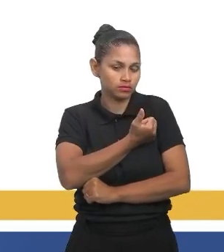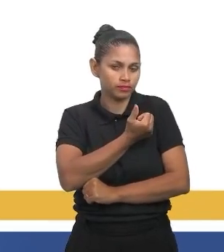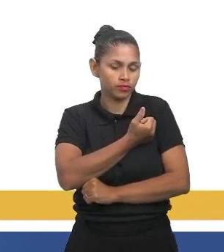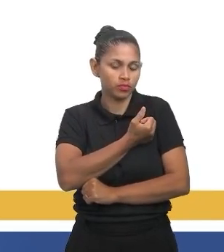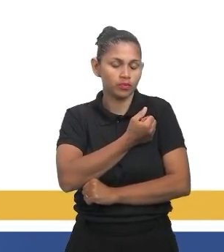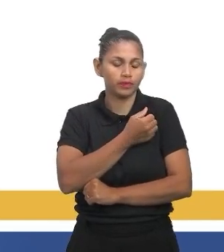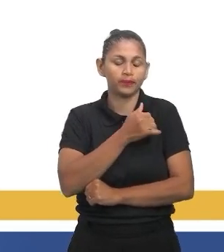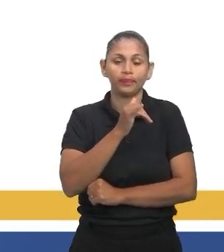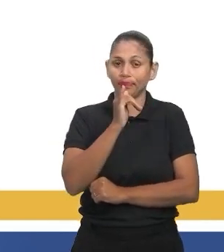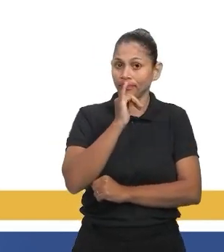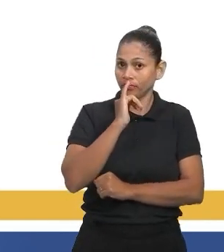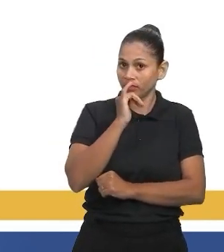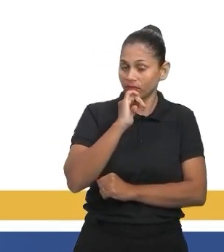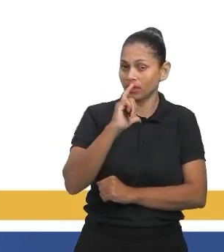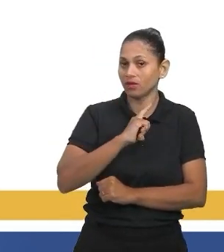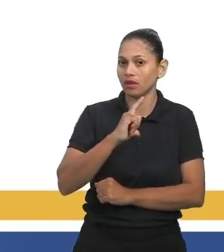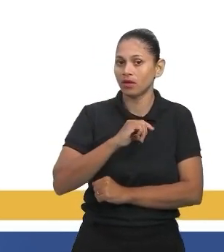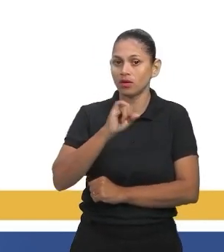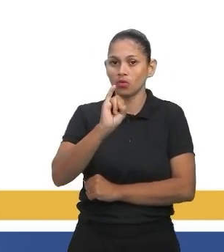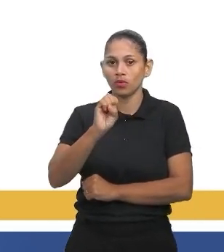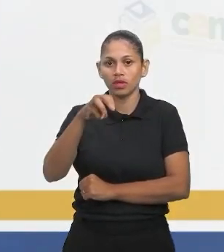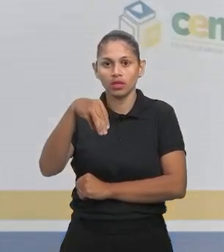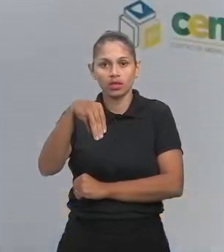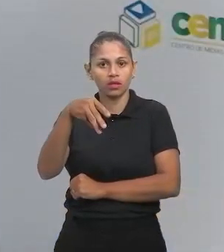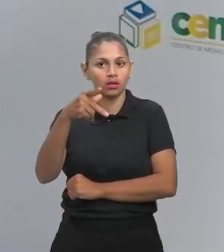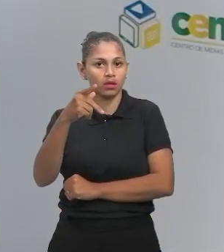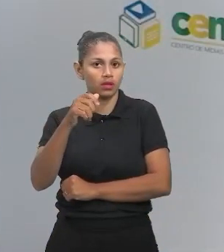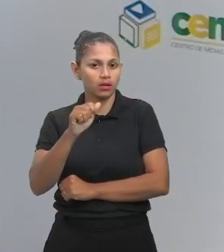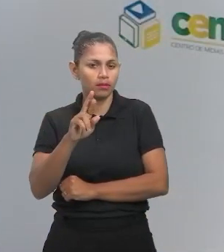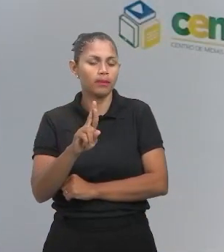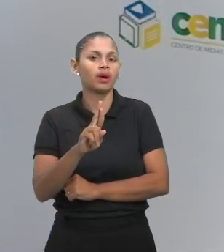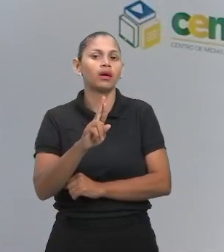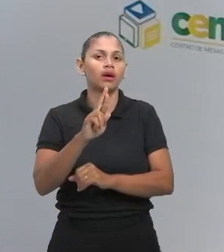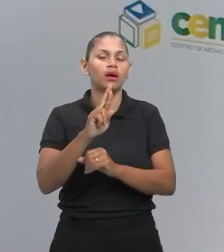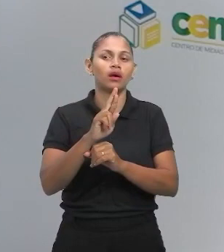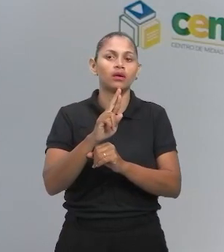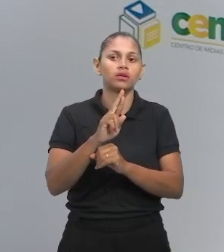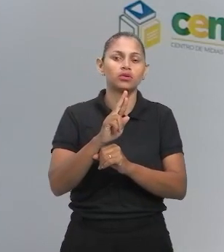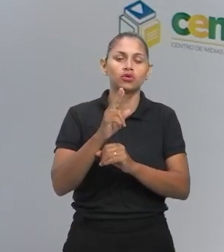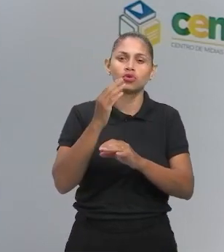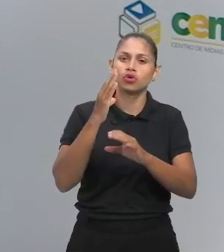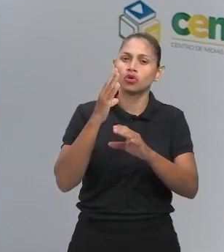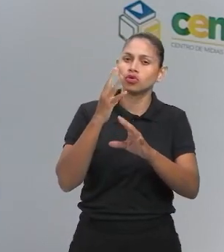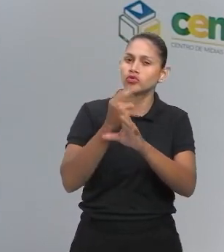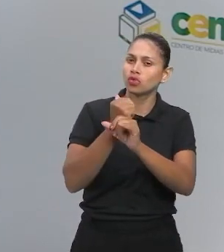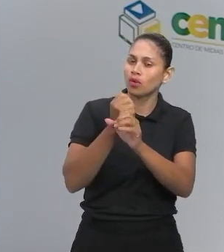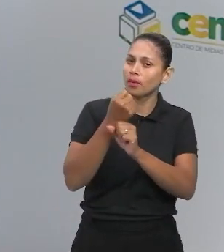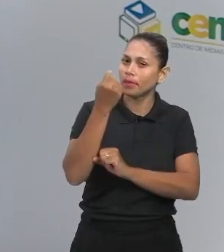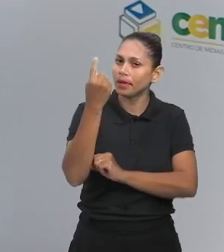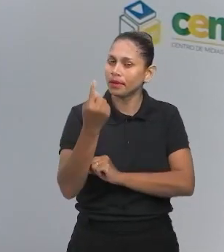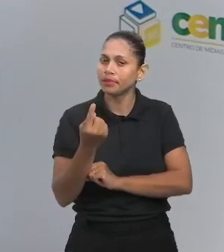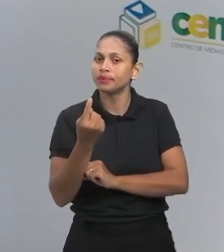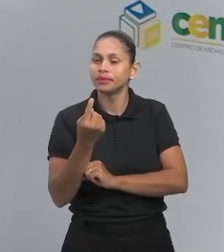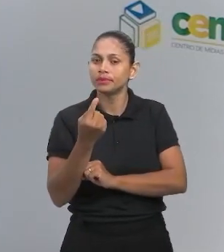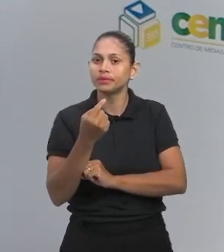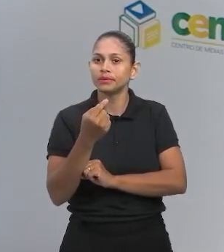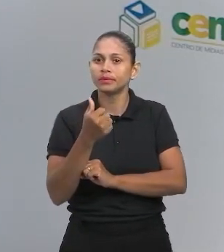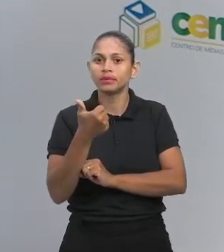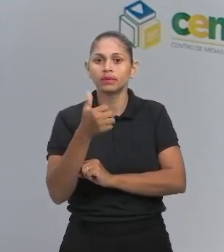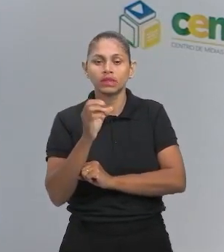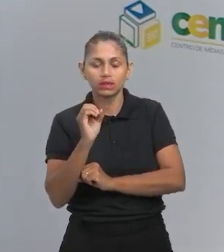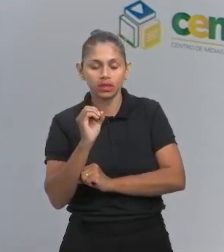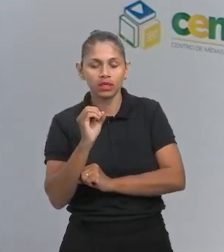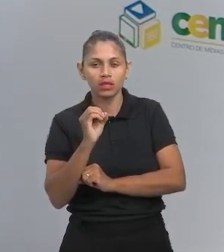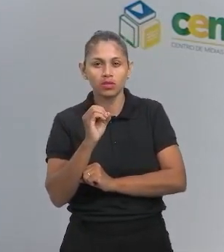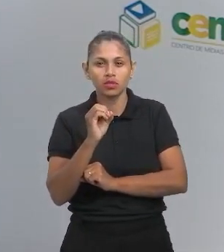de termos, o é que acontece? Você tem nove números, né? Somar mais um dá 10. Divide por dois, cinco. O quinto número maior